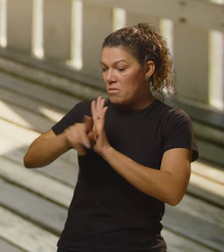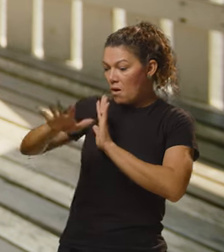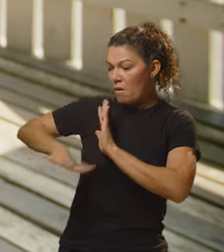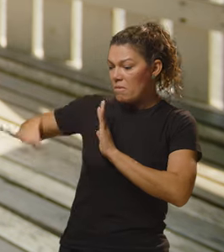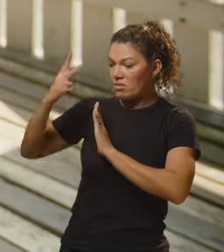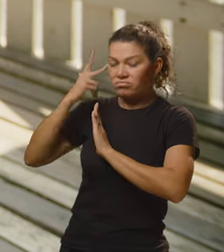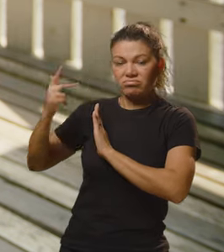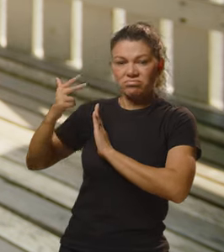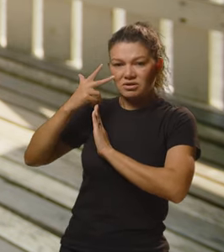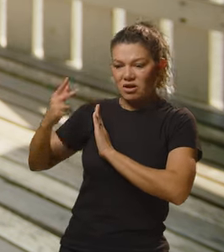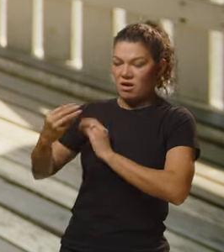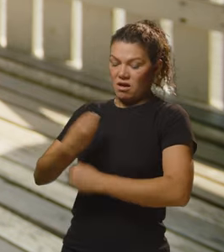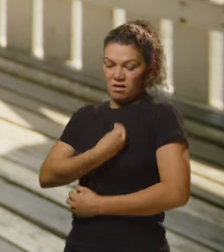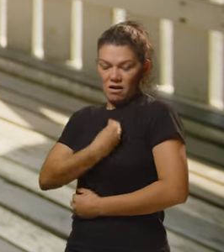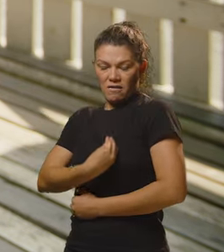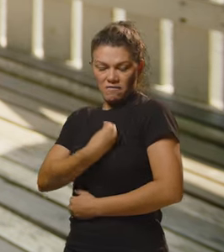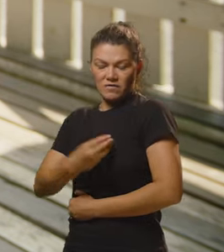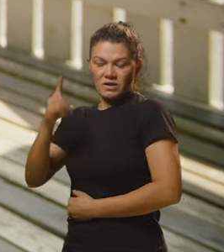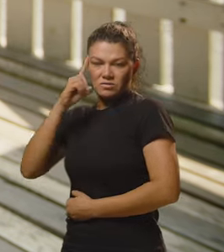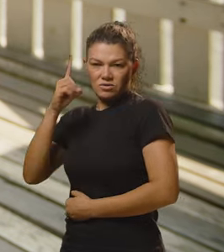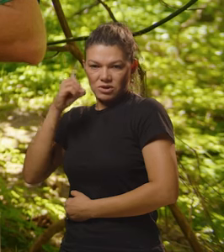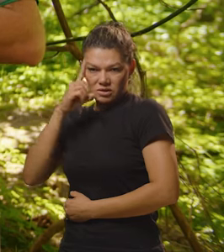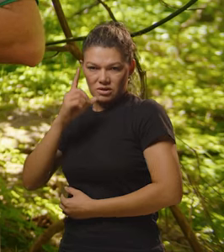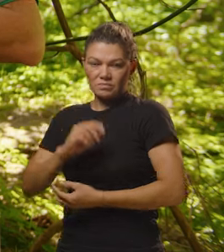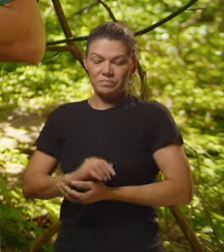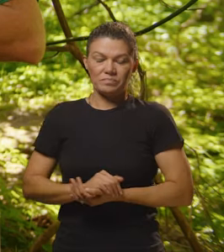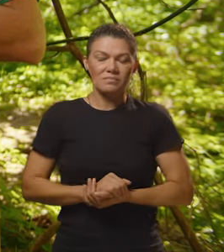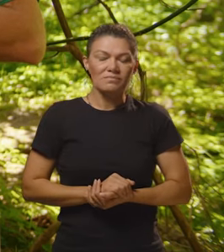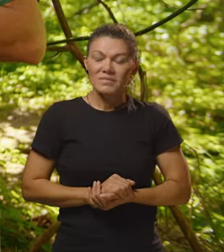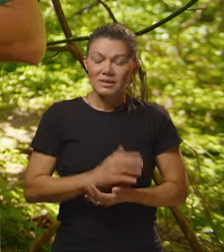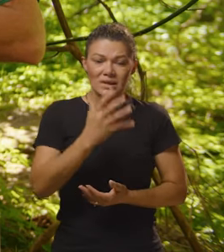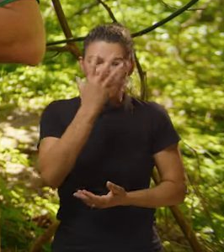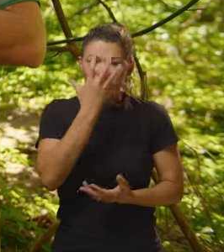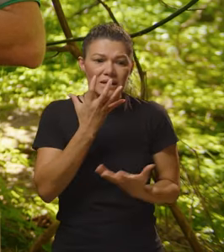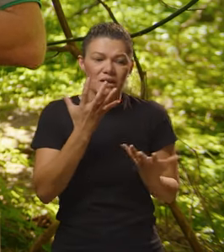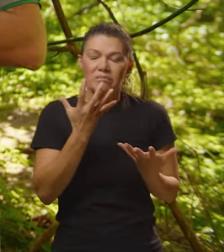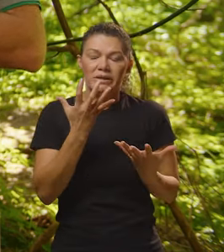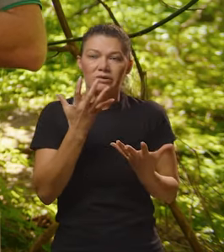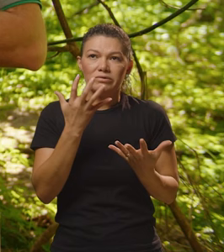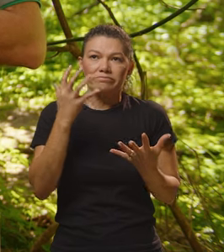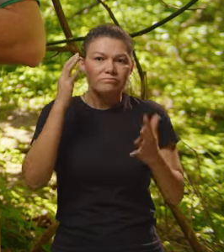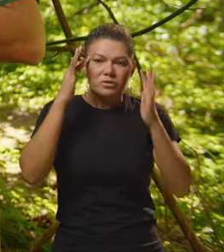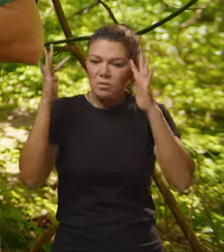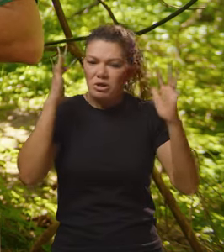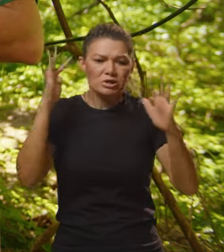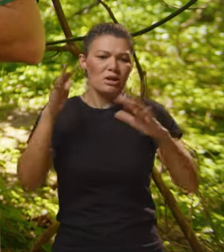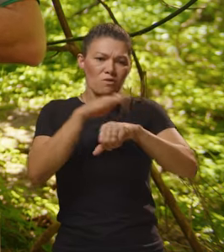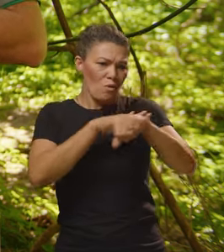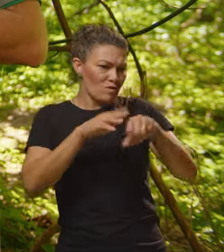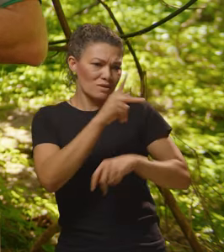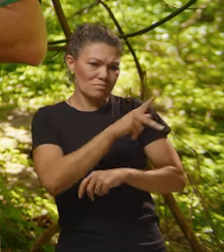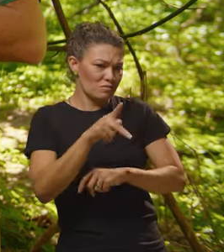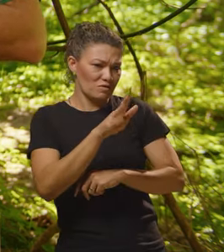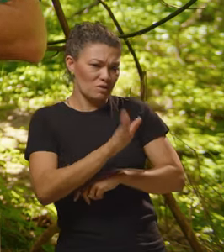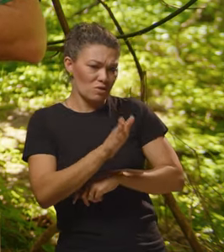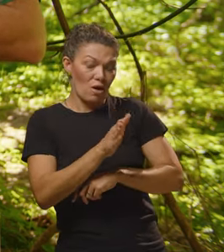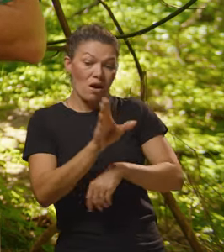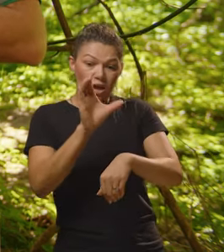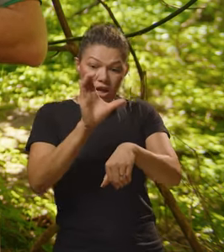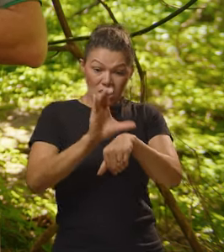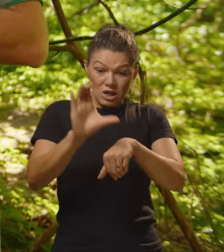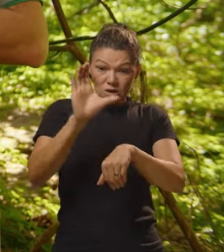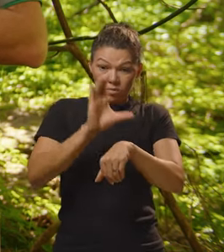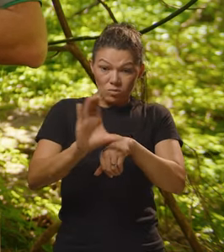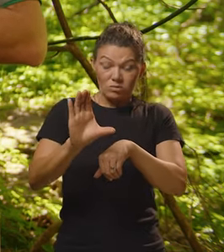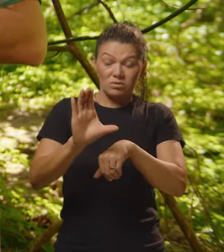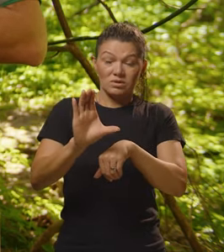um ambiente natural, na vivência diária. Sinceramente, eu não imaginava, já comentei isso com meus professores, que